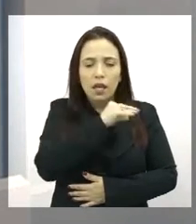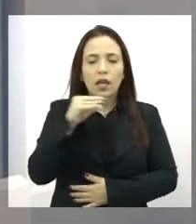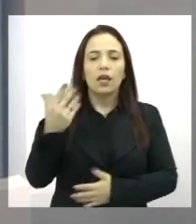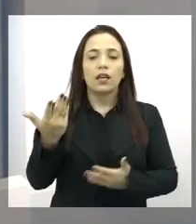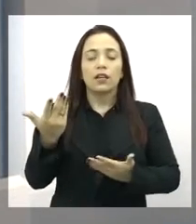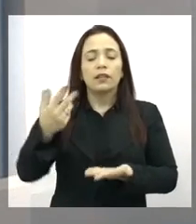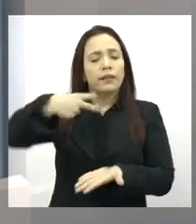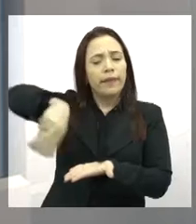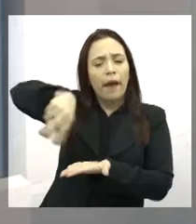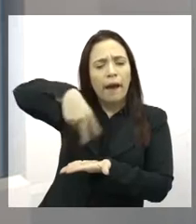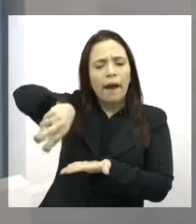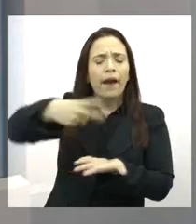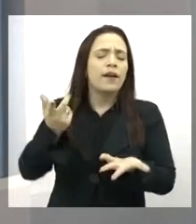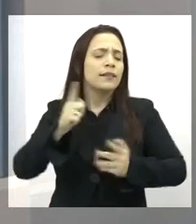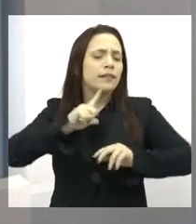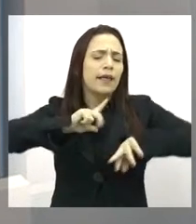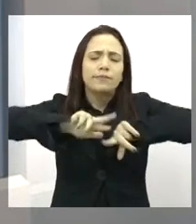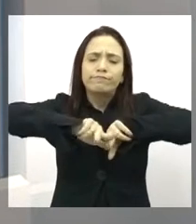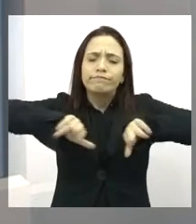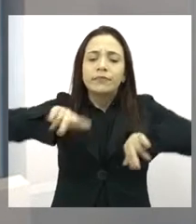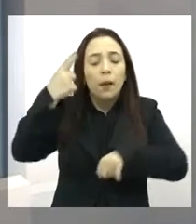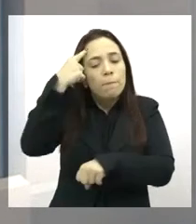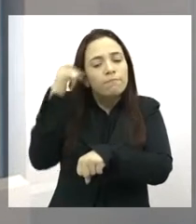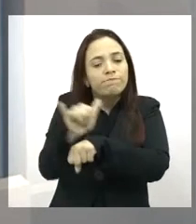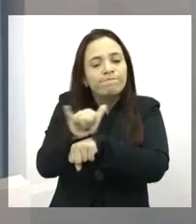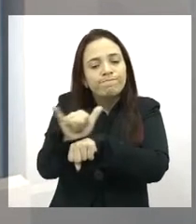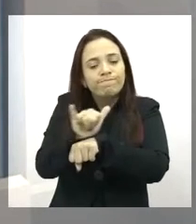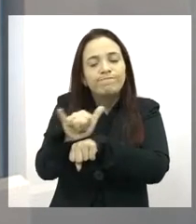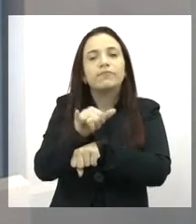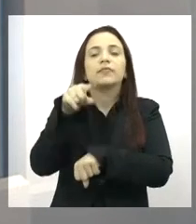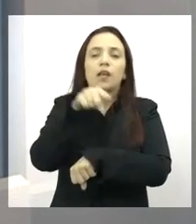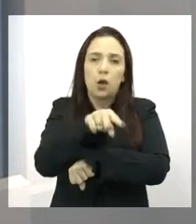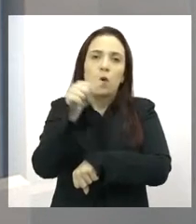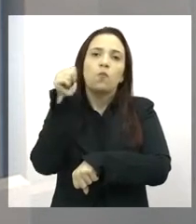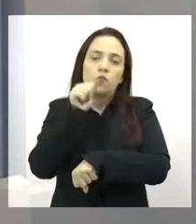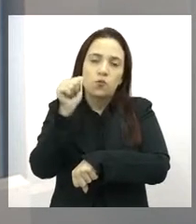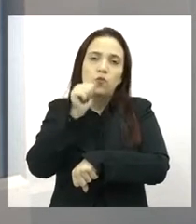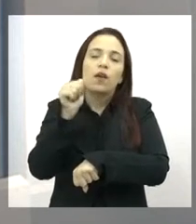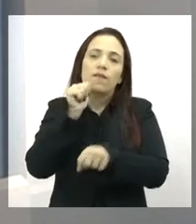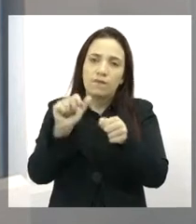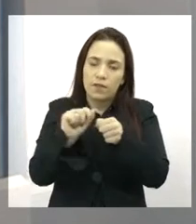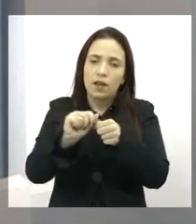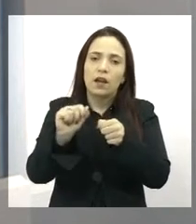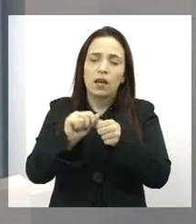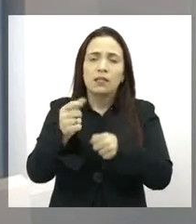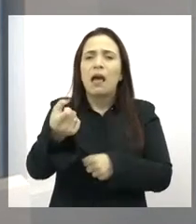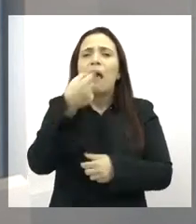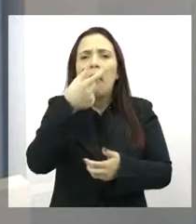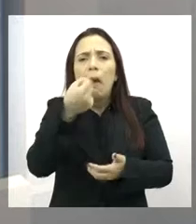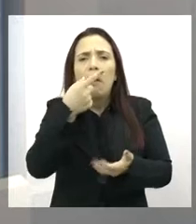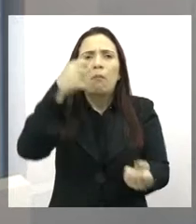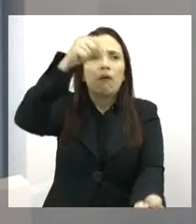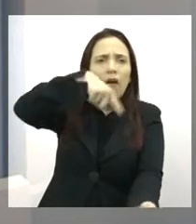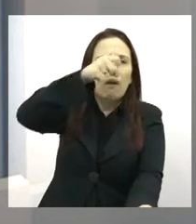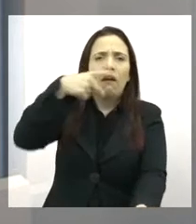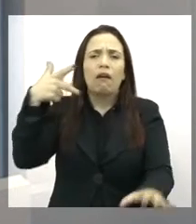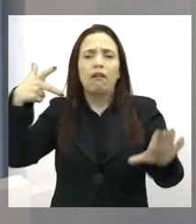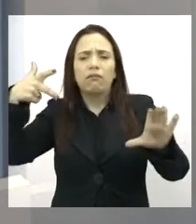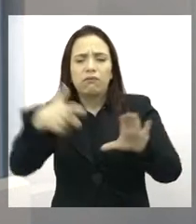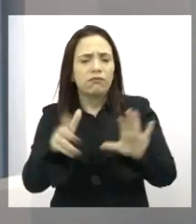a dança. Uma série de procedimentos, né? Que são utilizados, que não são farmacológicos e que